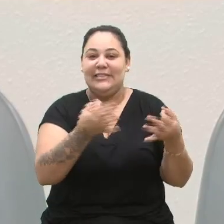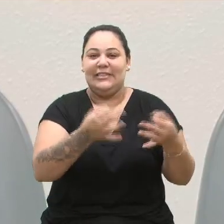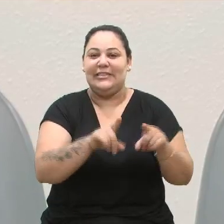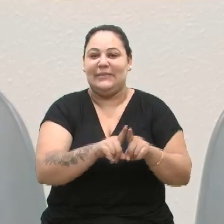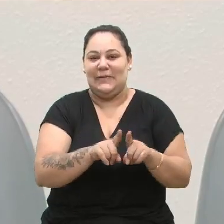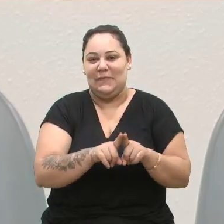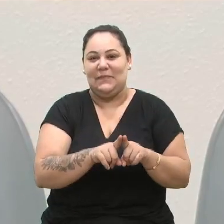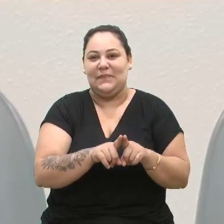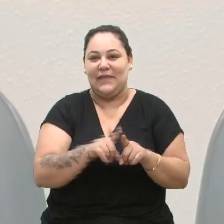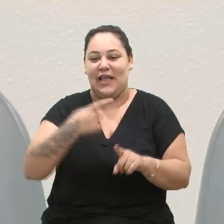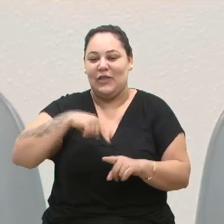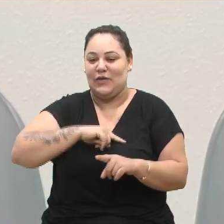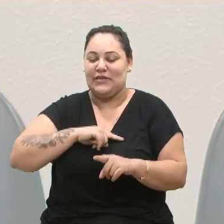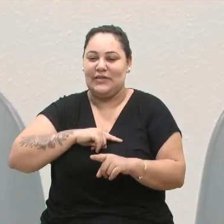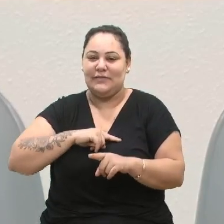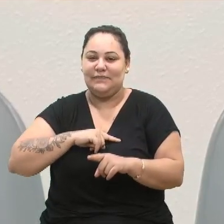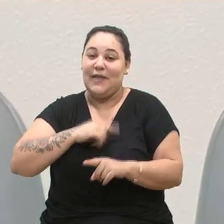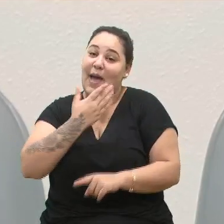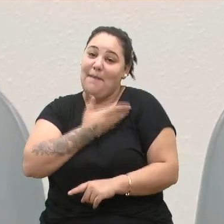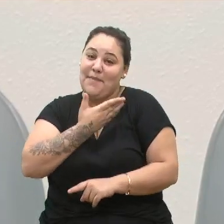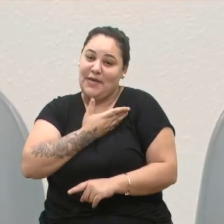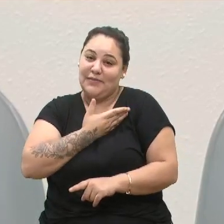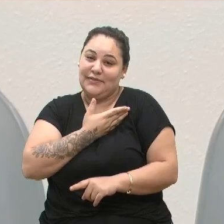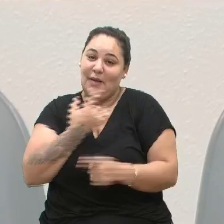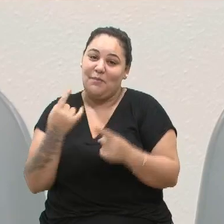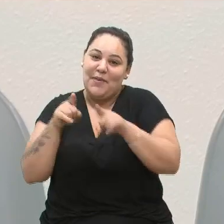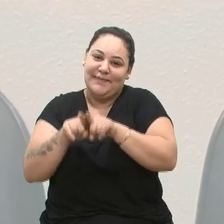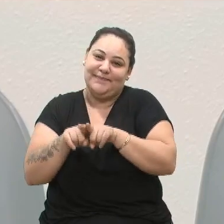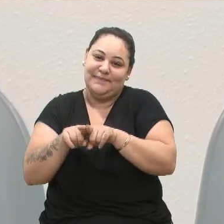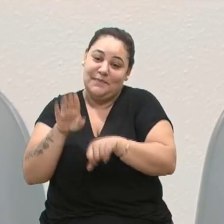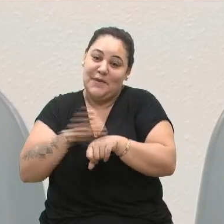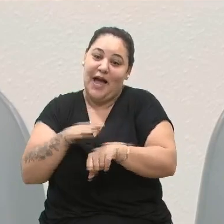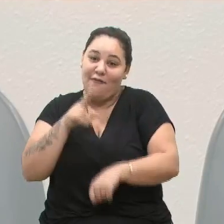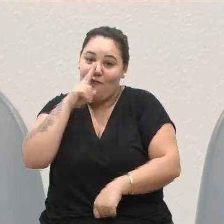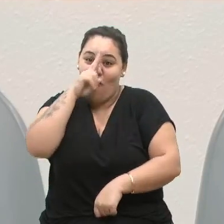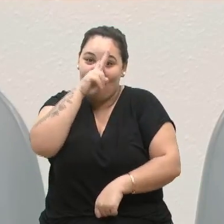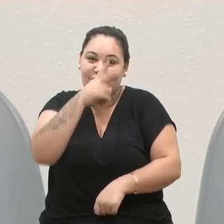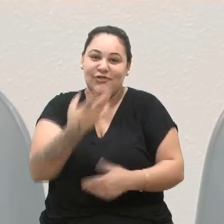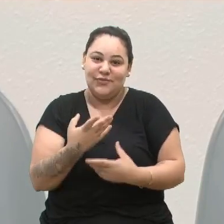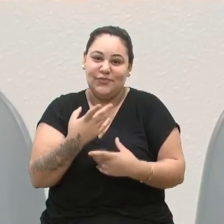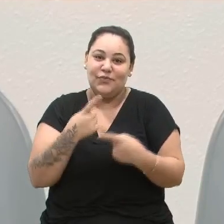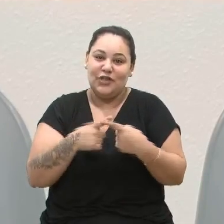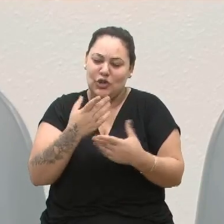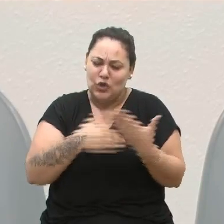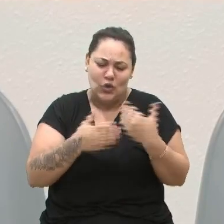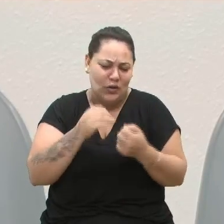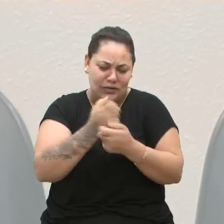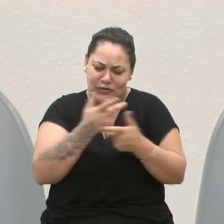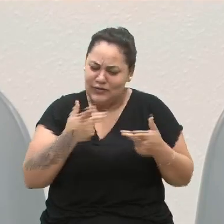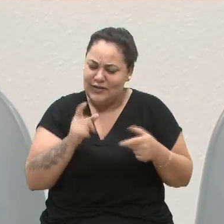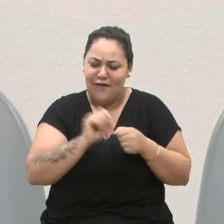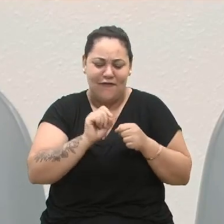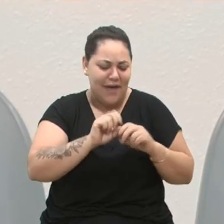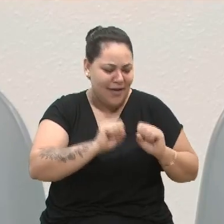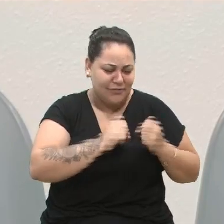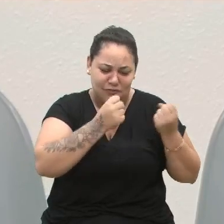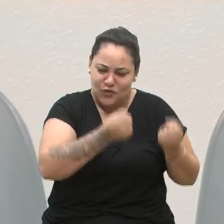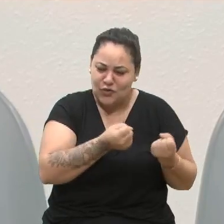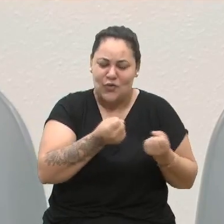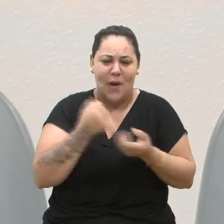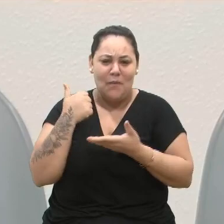a nossa amizade se fortaleceu ainda mais por tudo que ele fez, tenente Cristiano por Caxias do Sul, pela